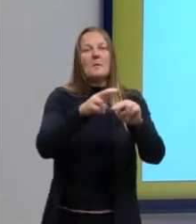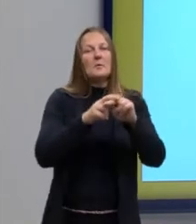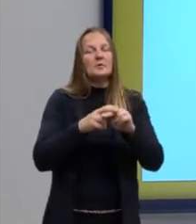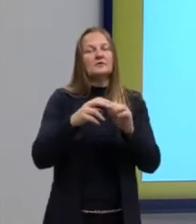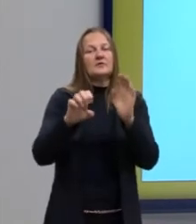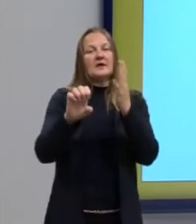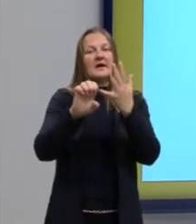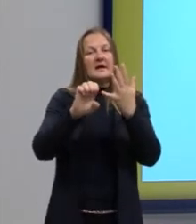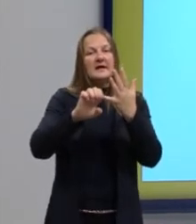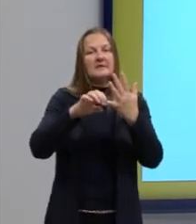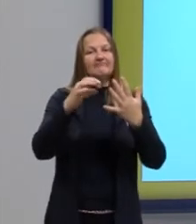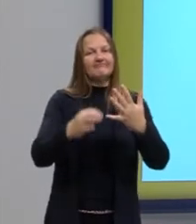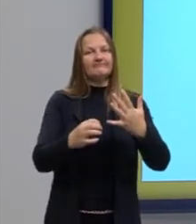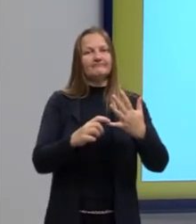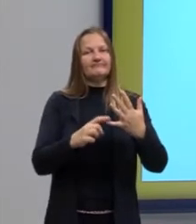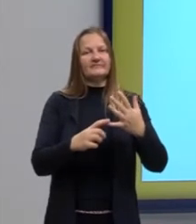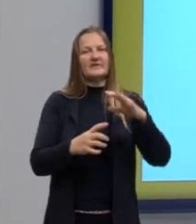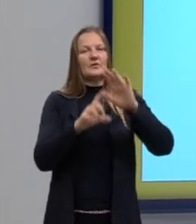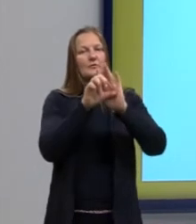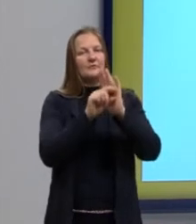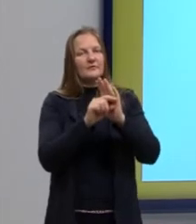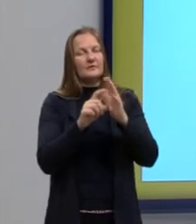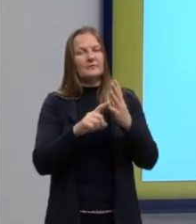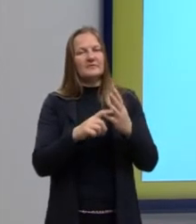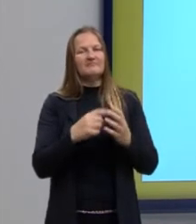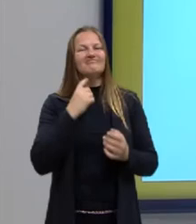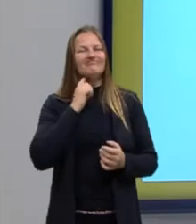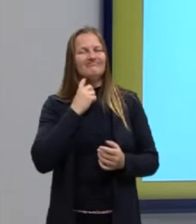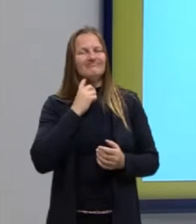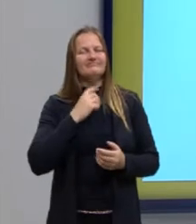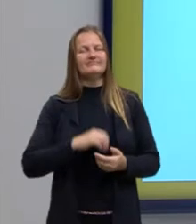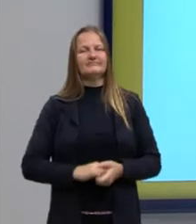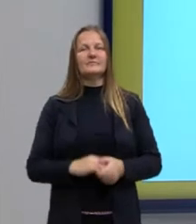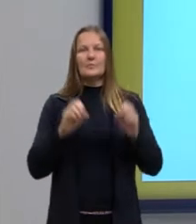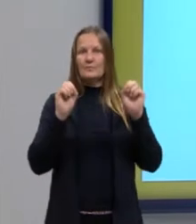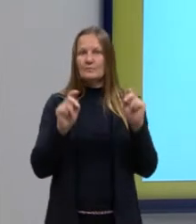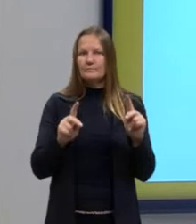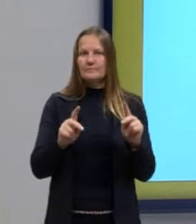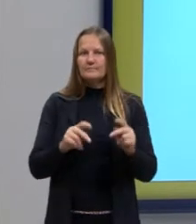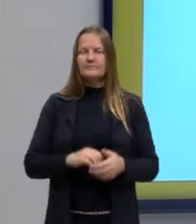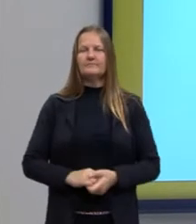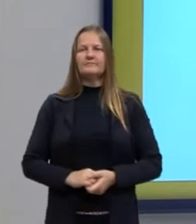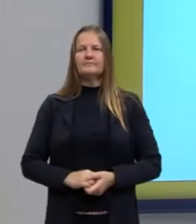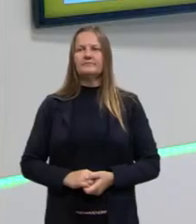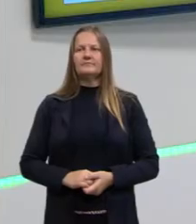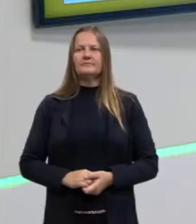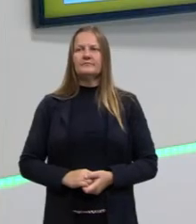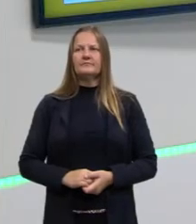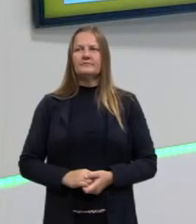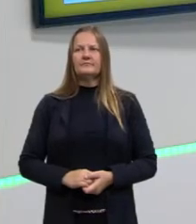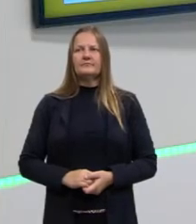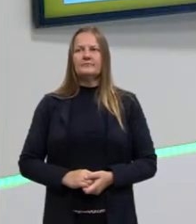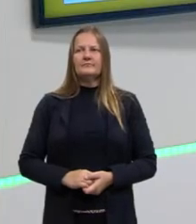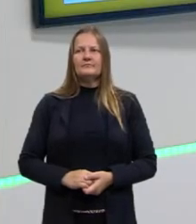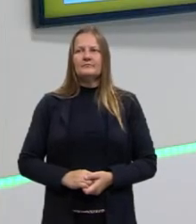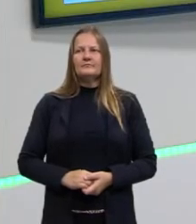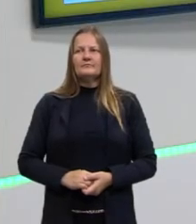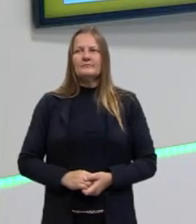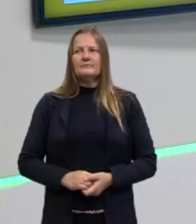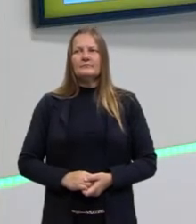reduzir a contaminação por esses resíduos. Certo, gente? Tranquilo essa questão?